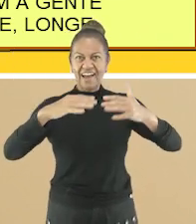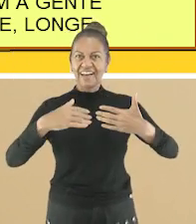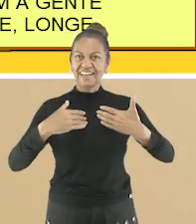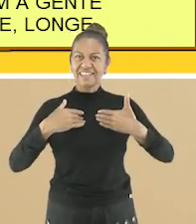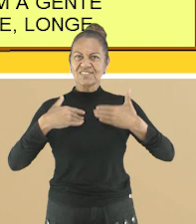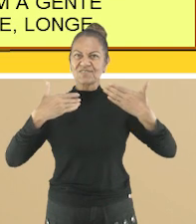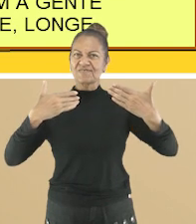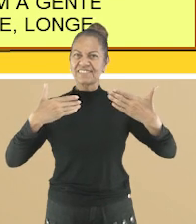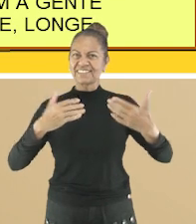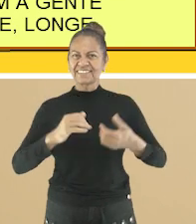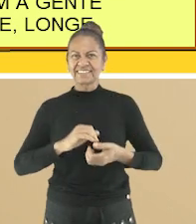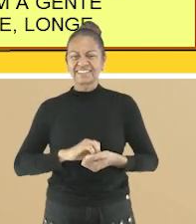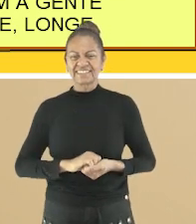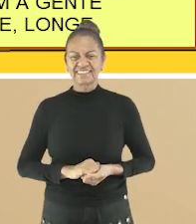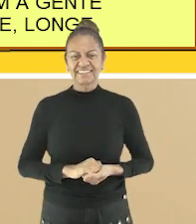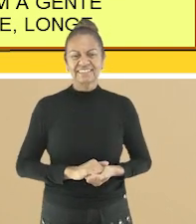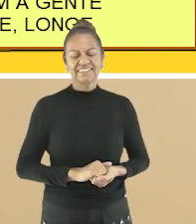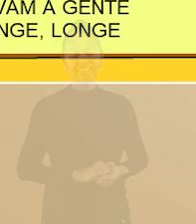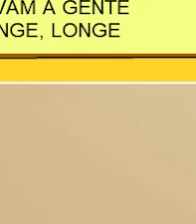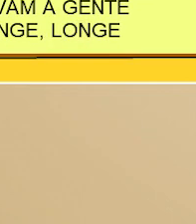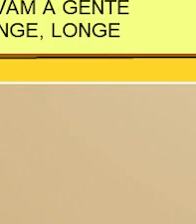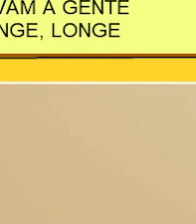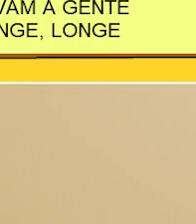caixa mágica de surpresa